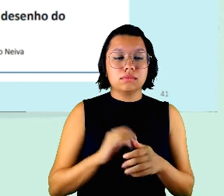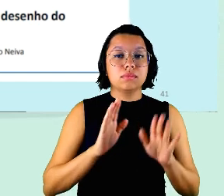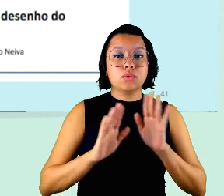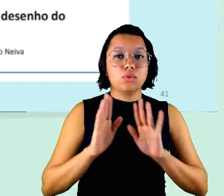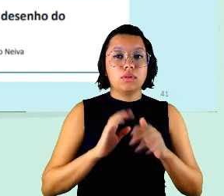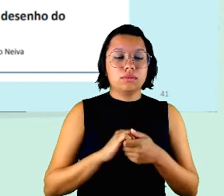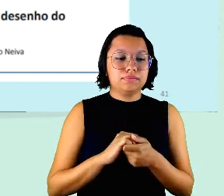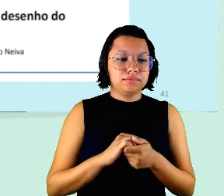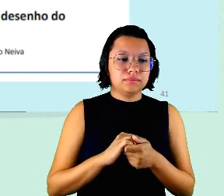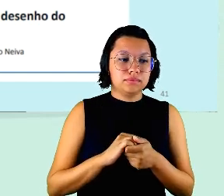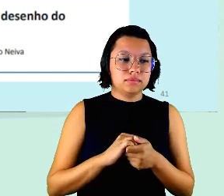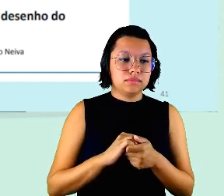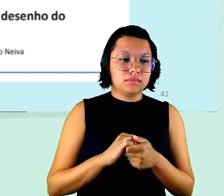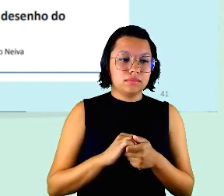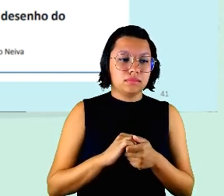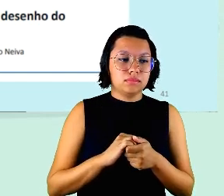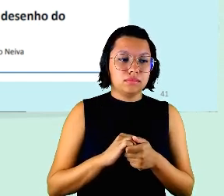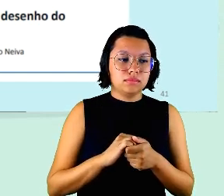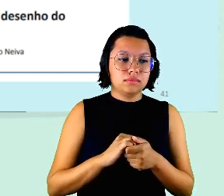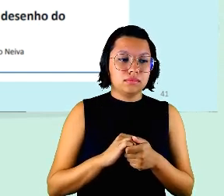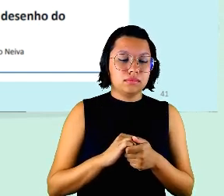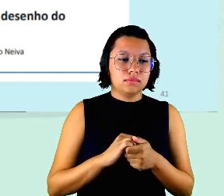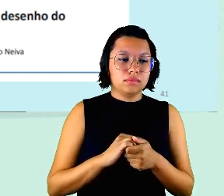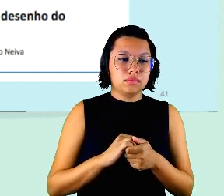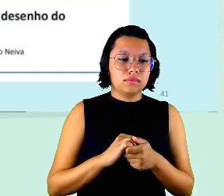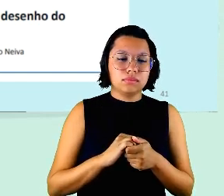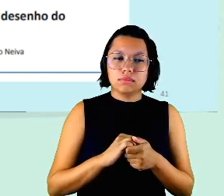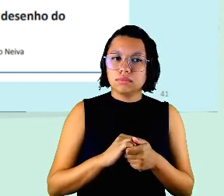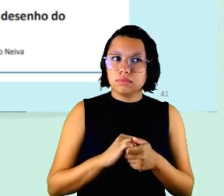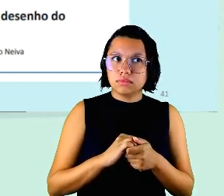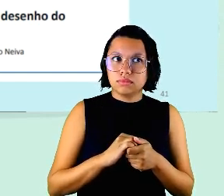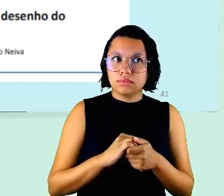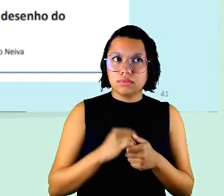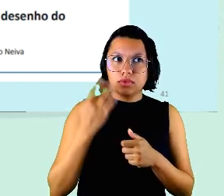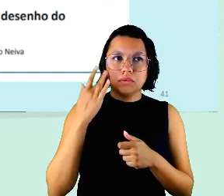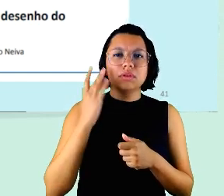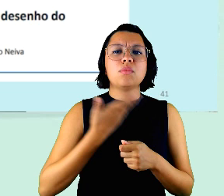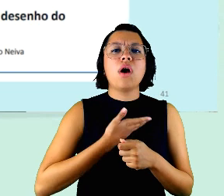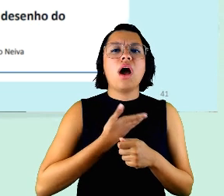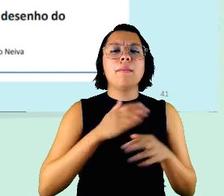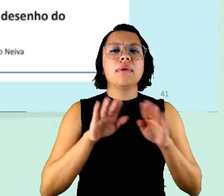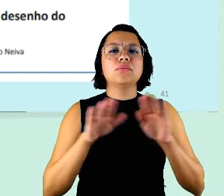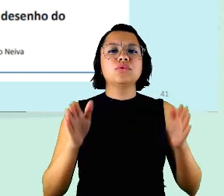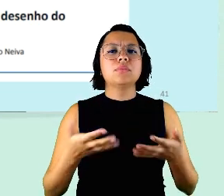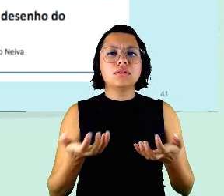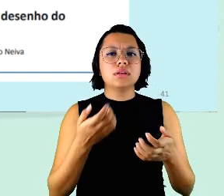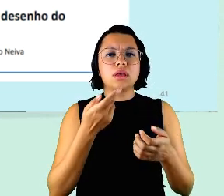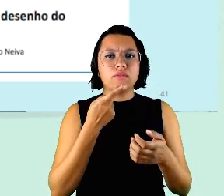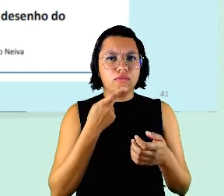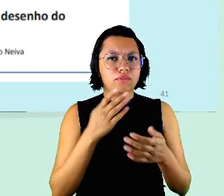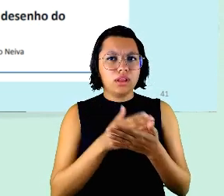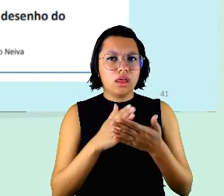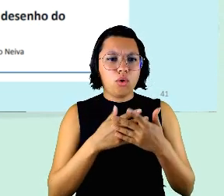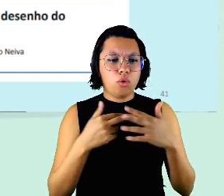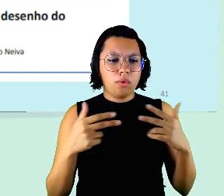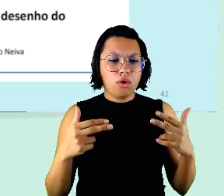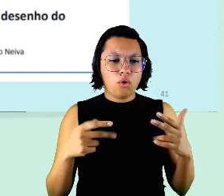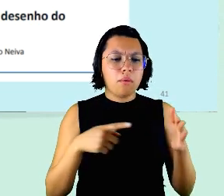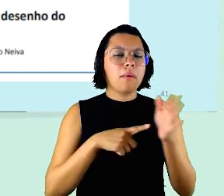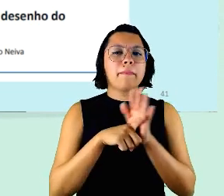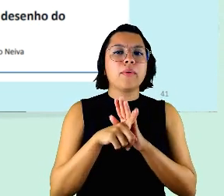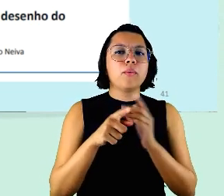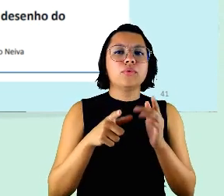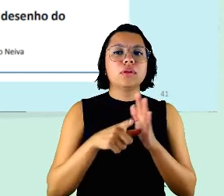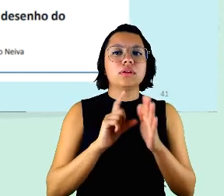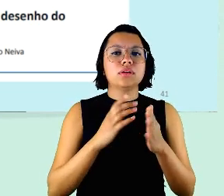não sei se se um dos meus colegas aqui de mesa quer fazer algum comentário alguma observação alguma pergunta se a gente começar a